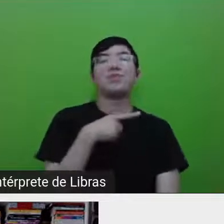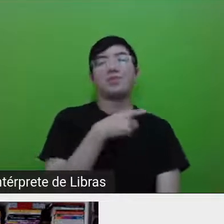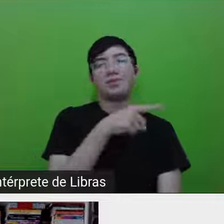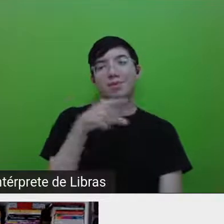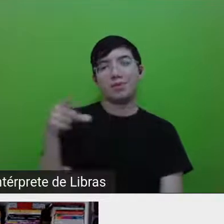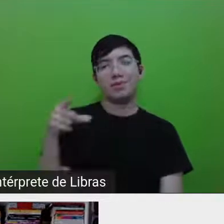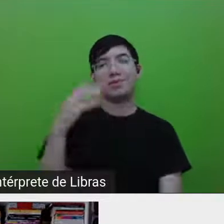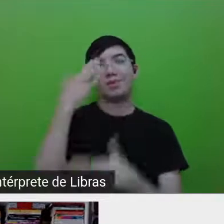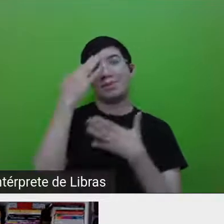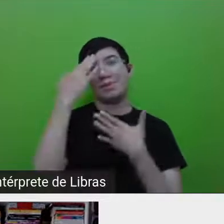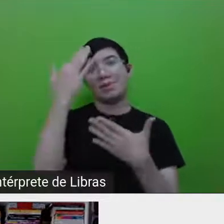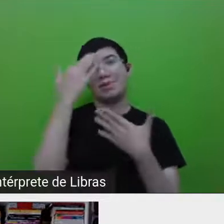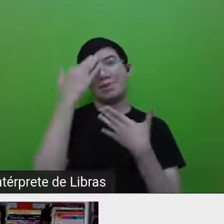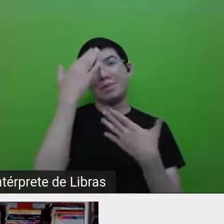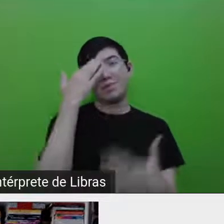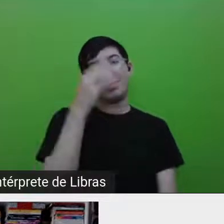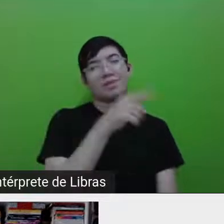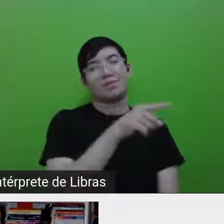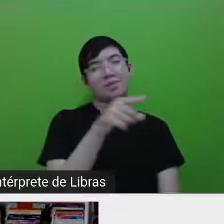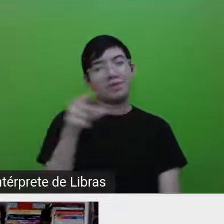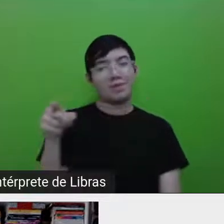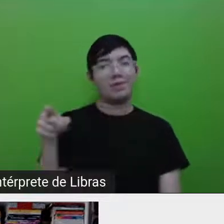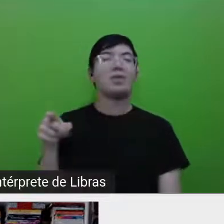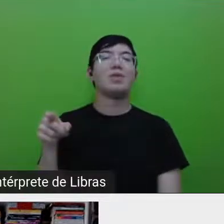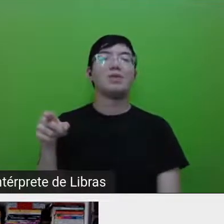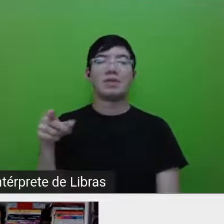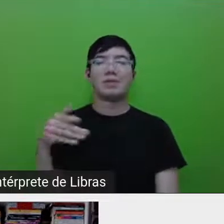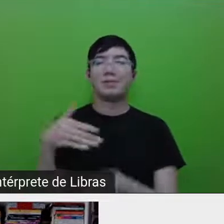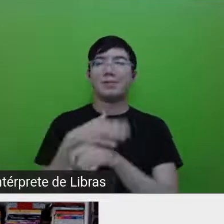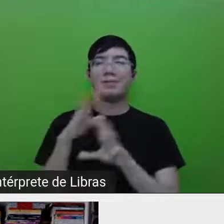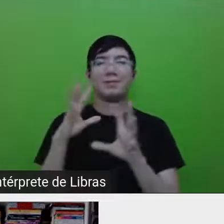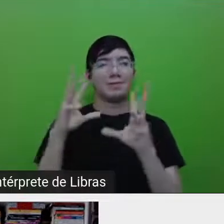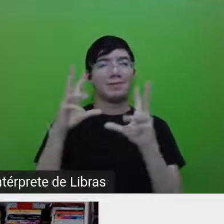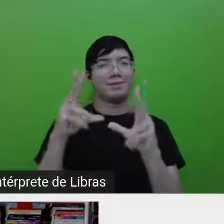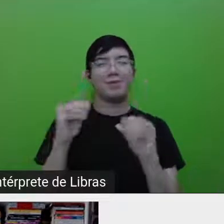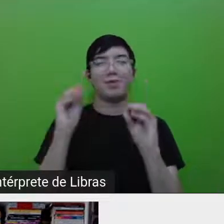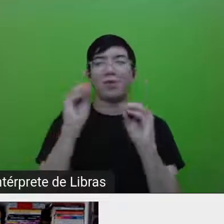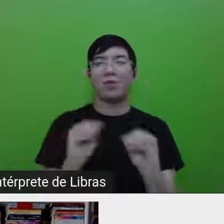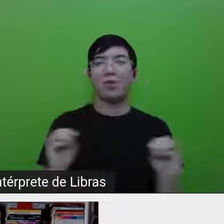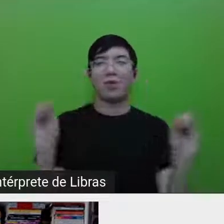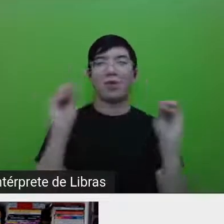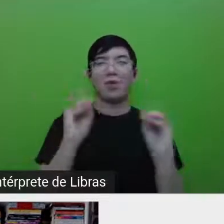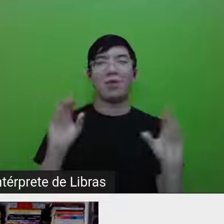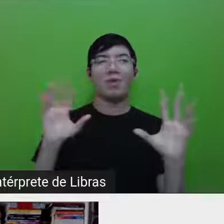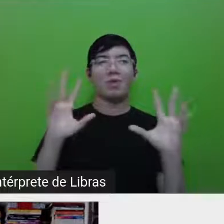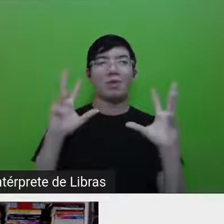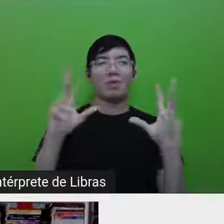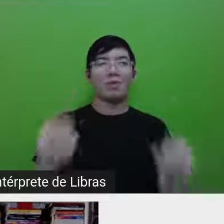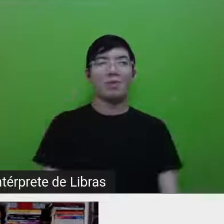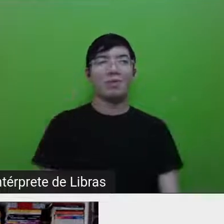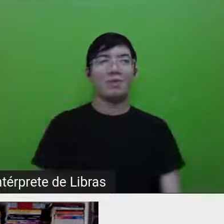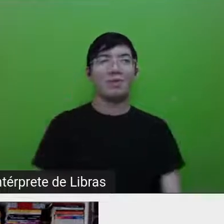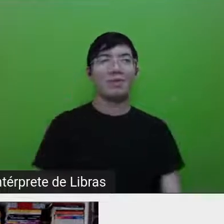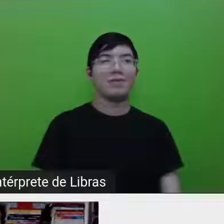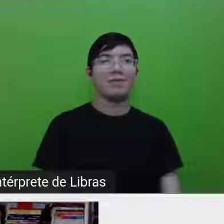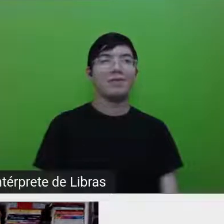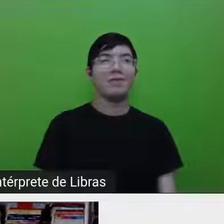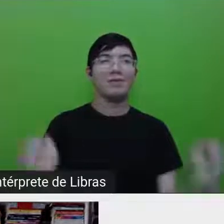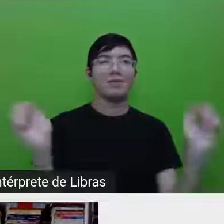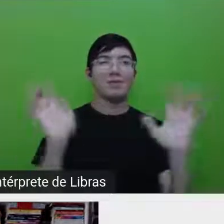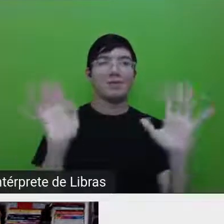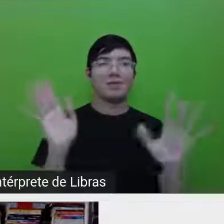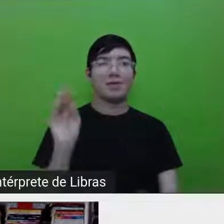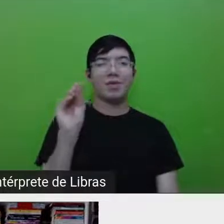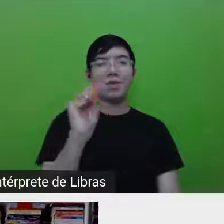a participação de vocês, um grande beijo para todos. Vamos aprendendo juntos, hein? Beijo, tchau.